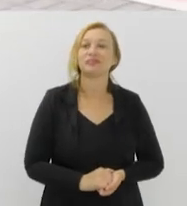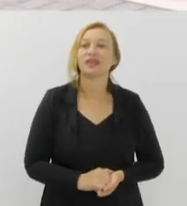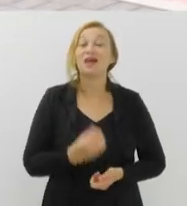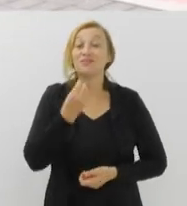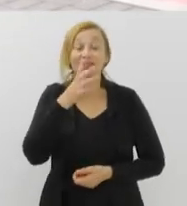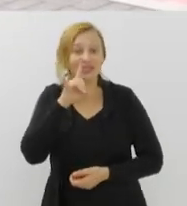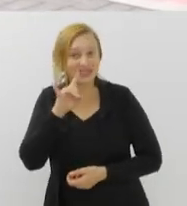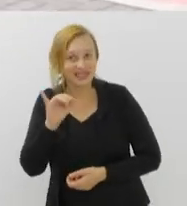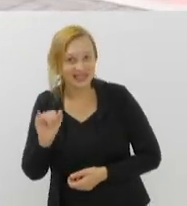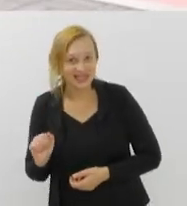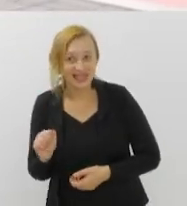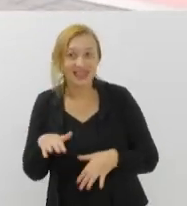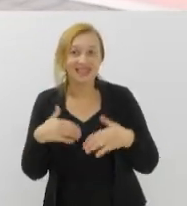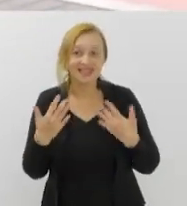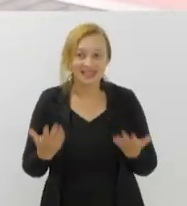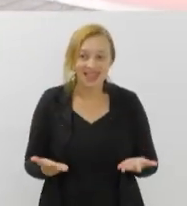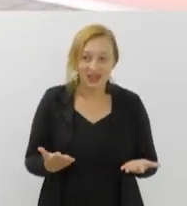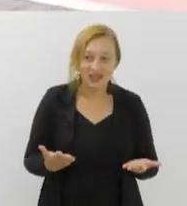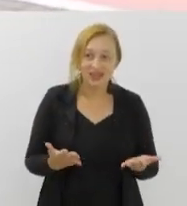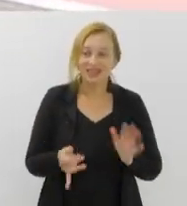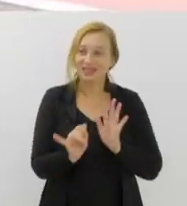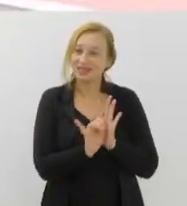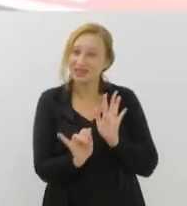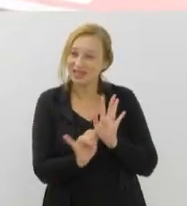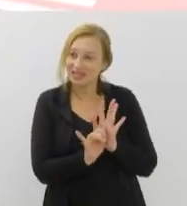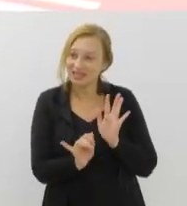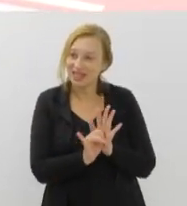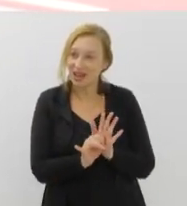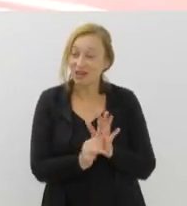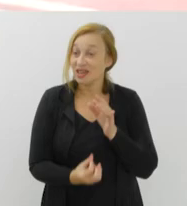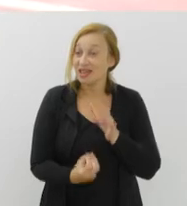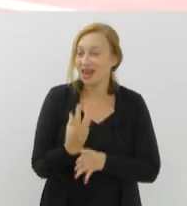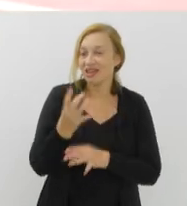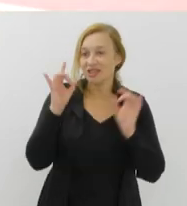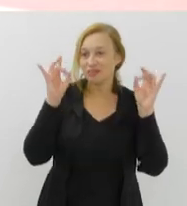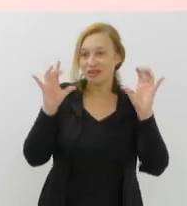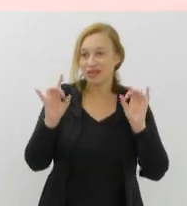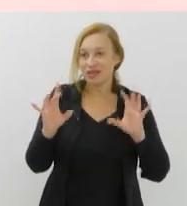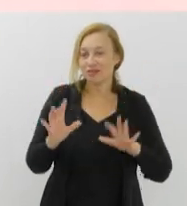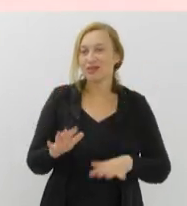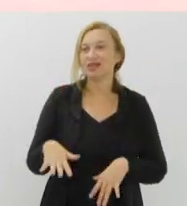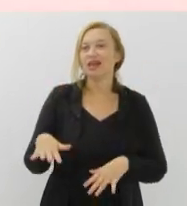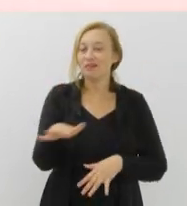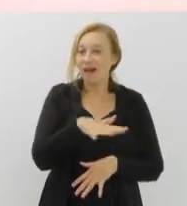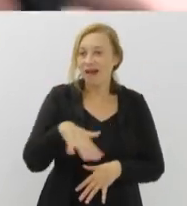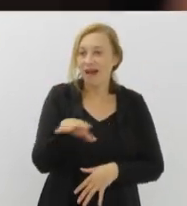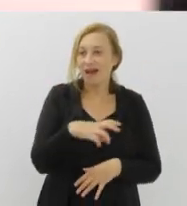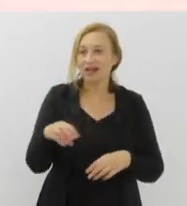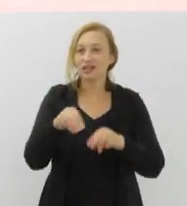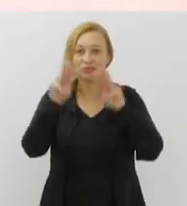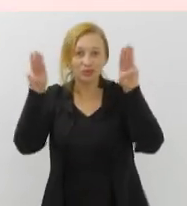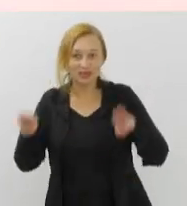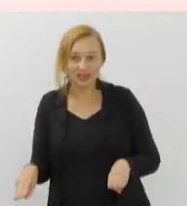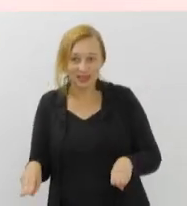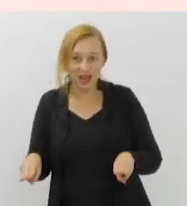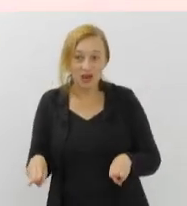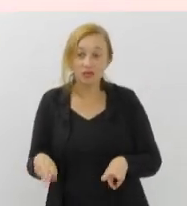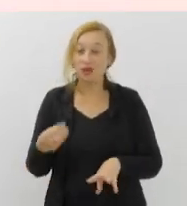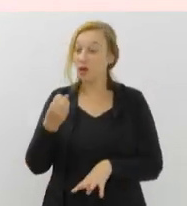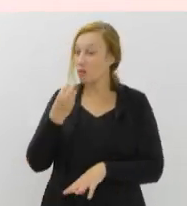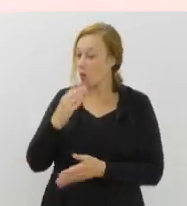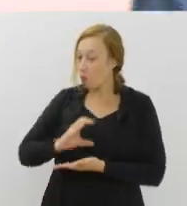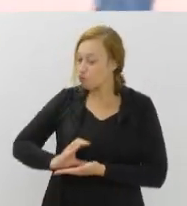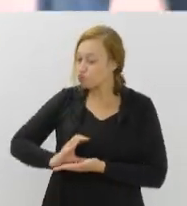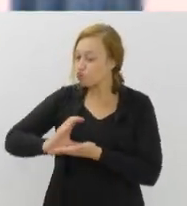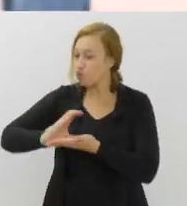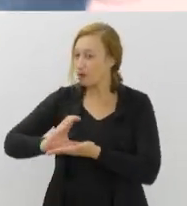dia. Então, esse é um edital lançado especialmente para a área de museus. É um edital robusto, como foi dito, 5